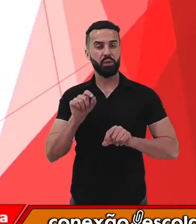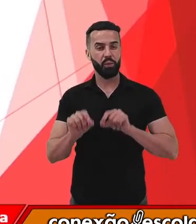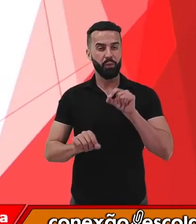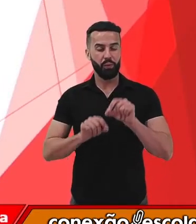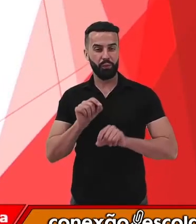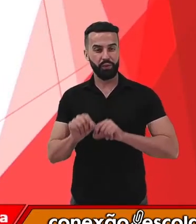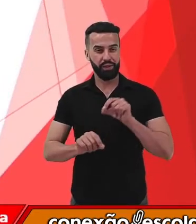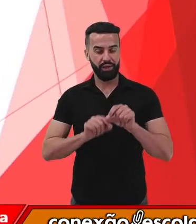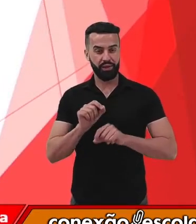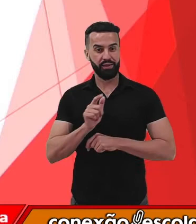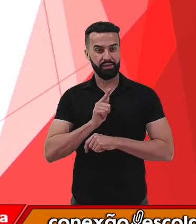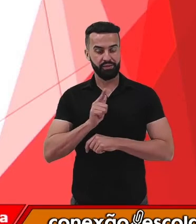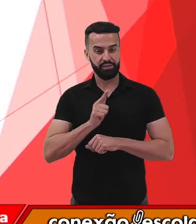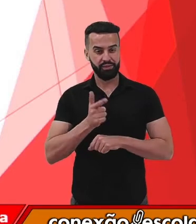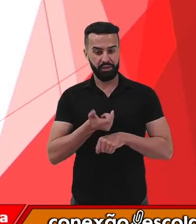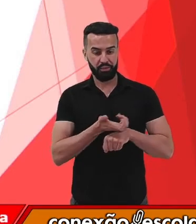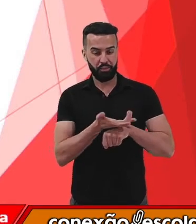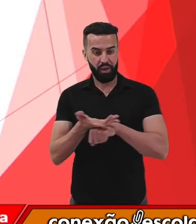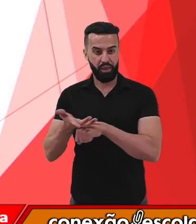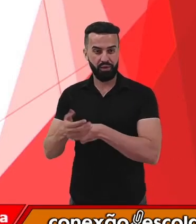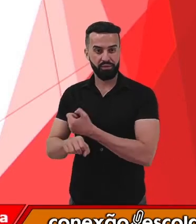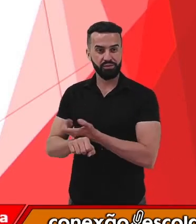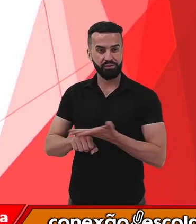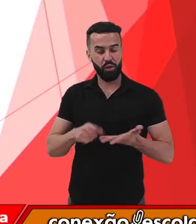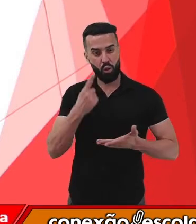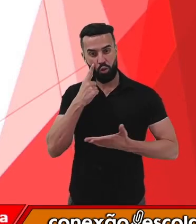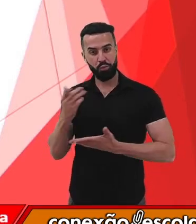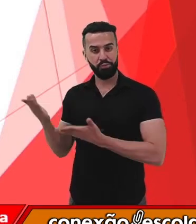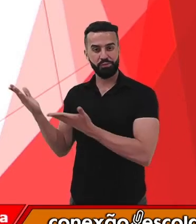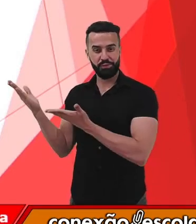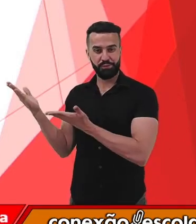que são as plantas chamadas angiospermas.